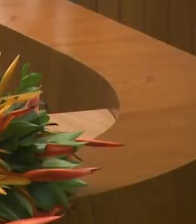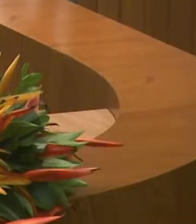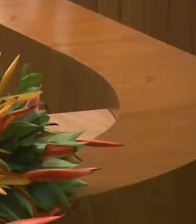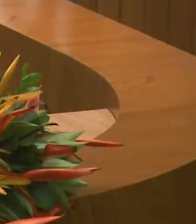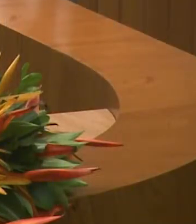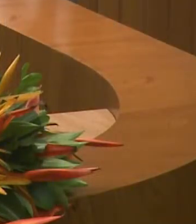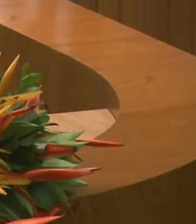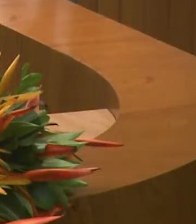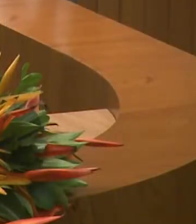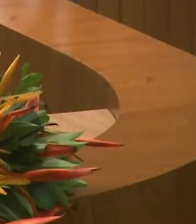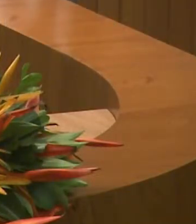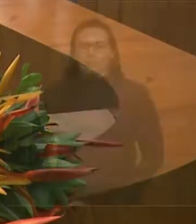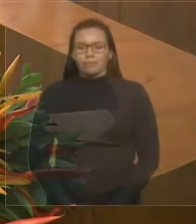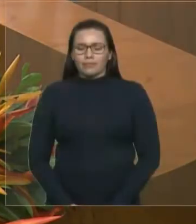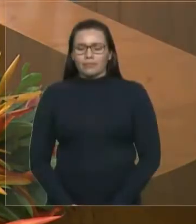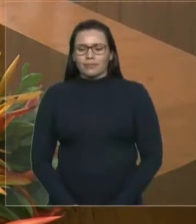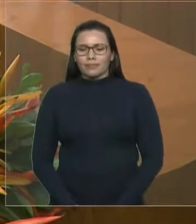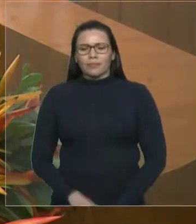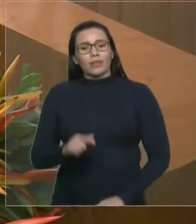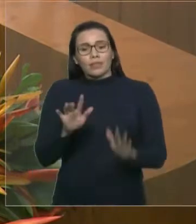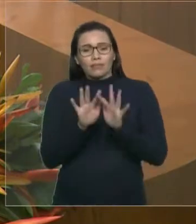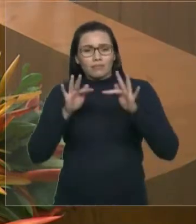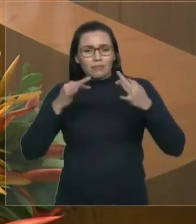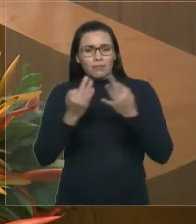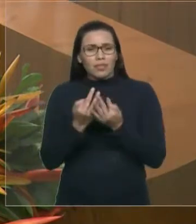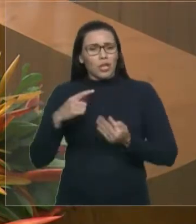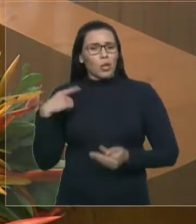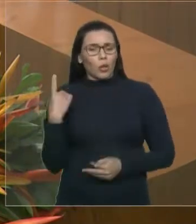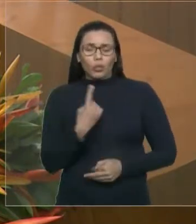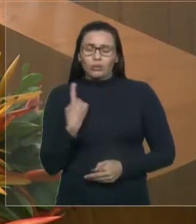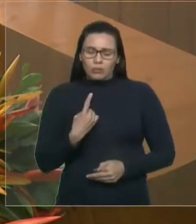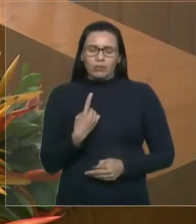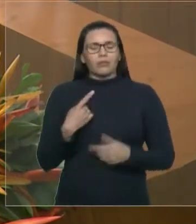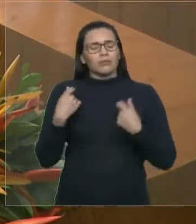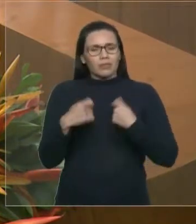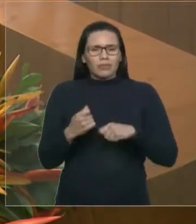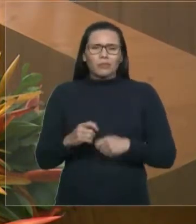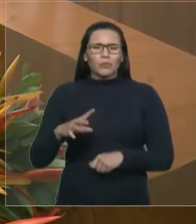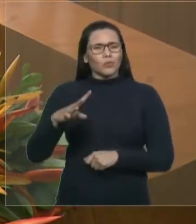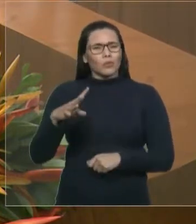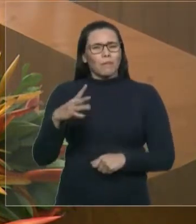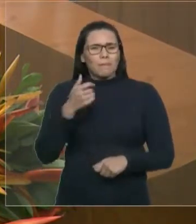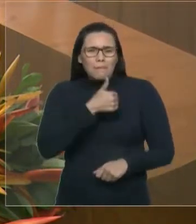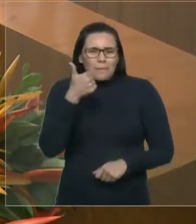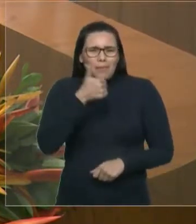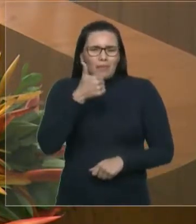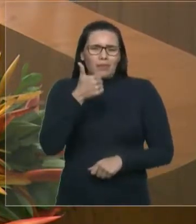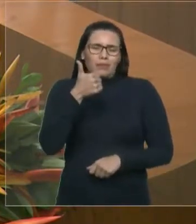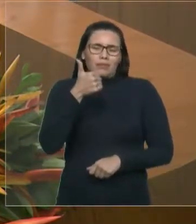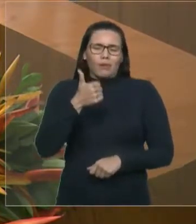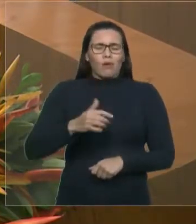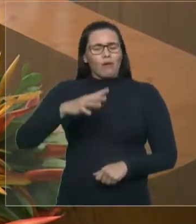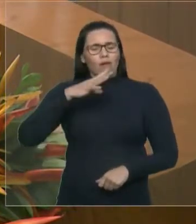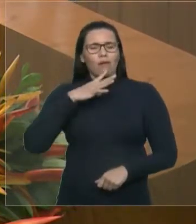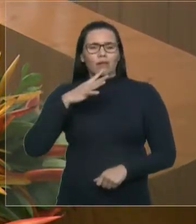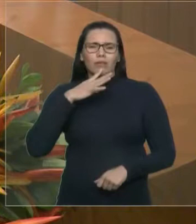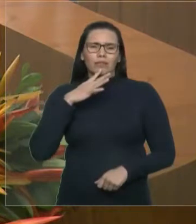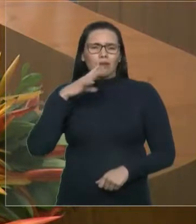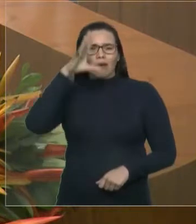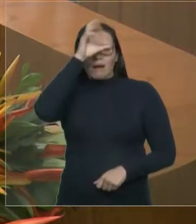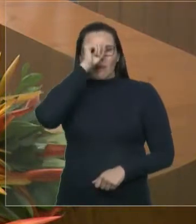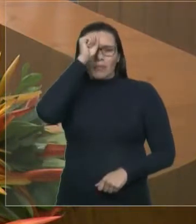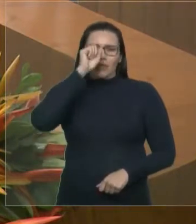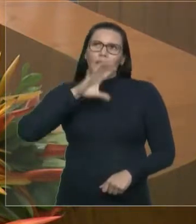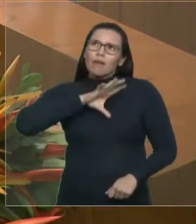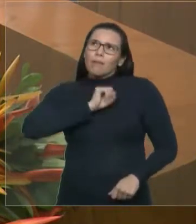primeiro, conhecer e aprender a amar a Deus. O próprio Papa Francisco, em